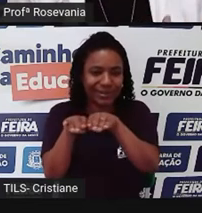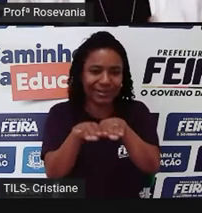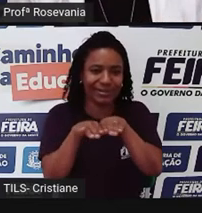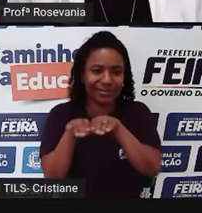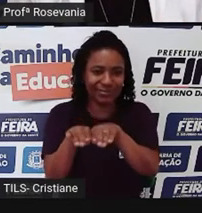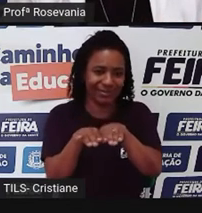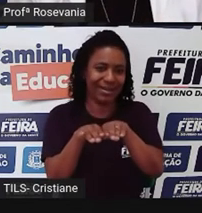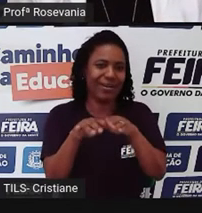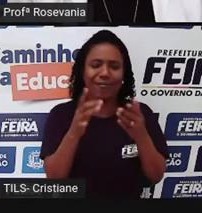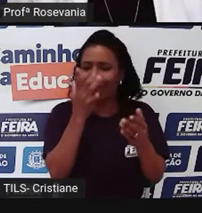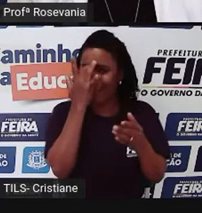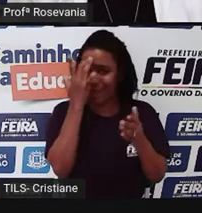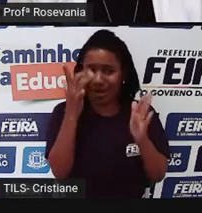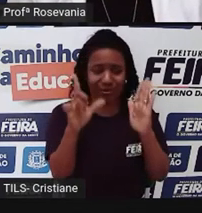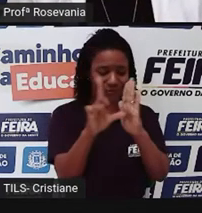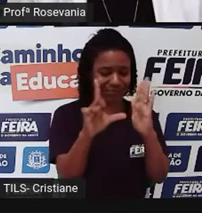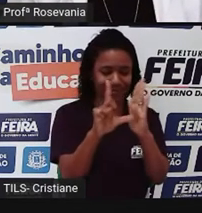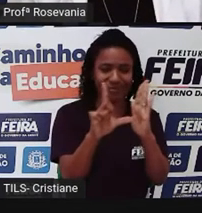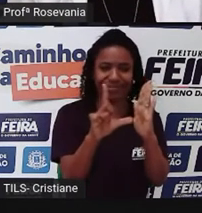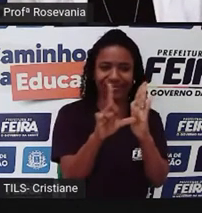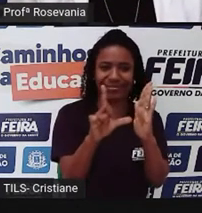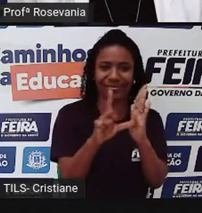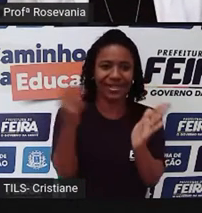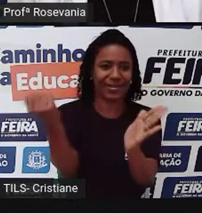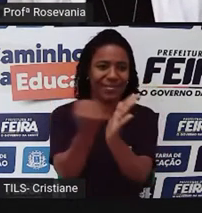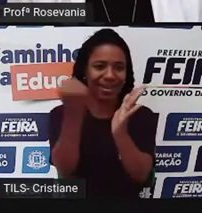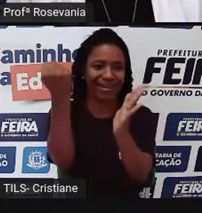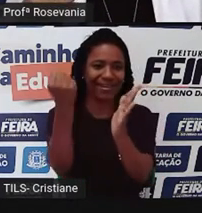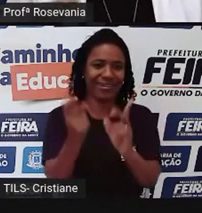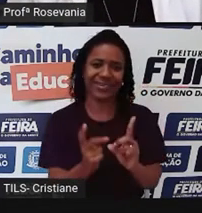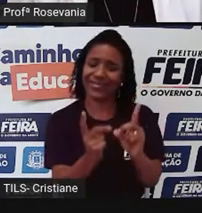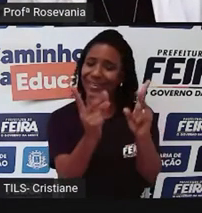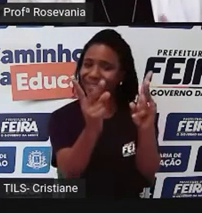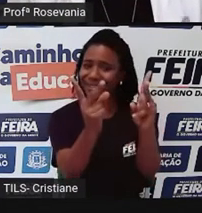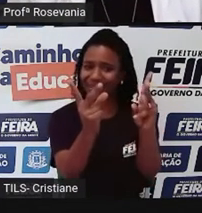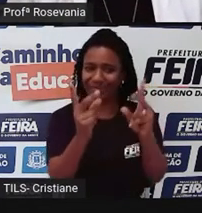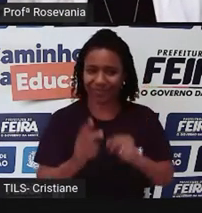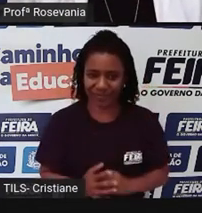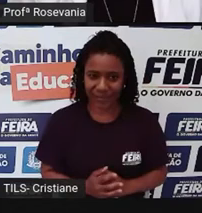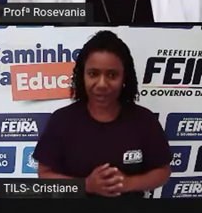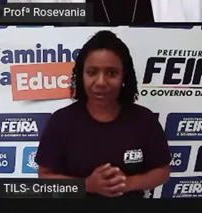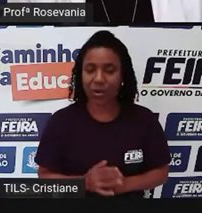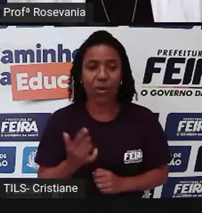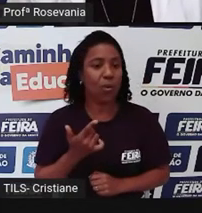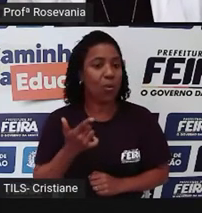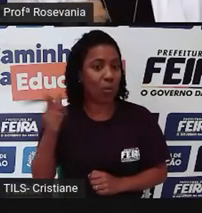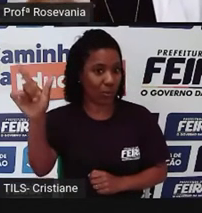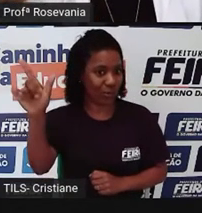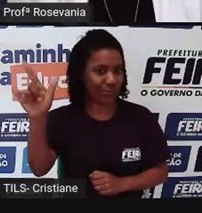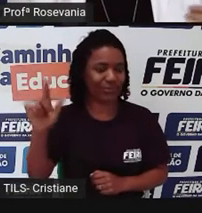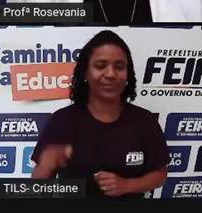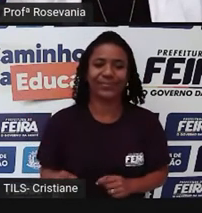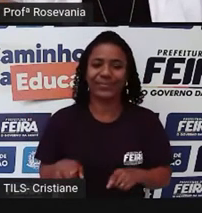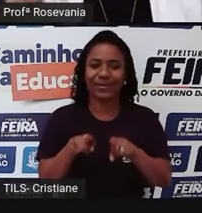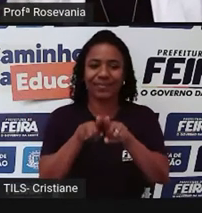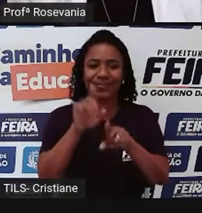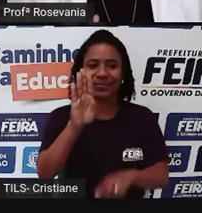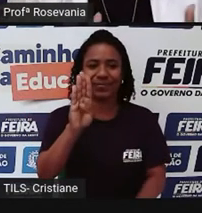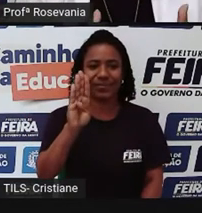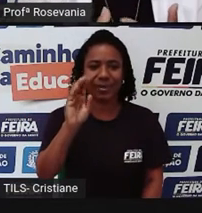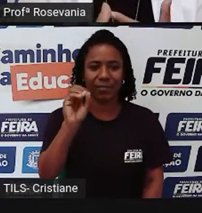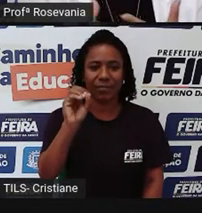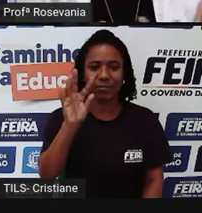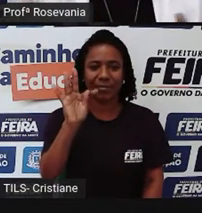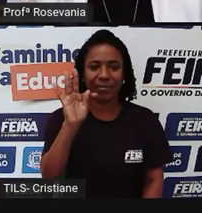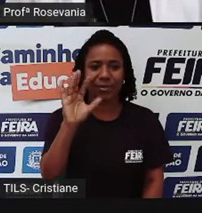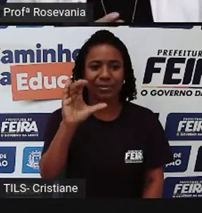comercializar aquilo ali. Outro exemplo também que a gente tem é o boticário, você chega em qualquer loja do boticário e você